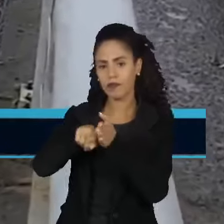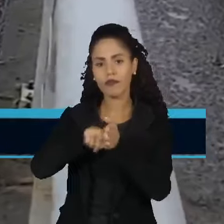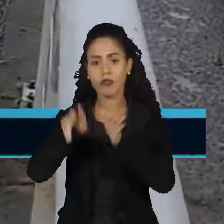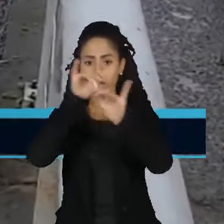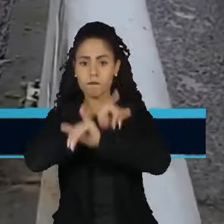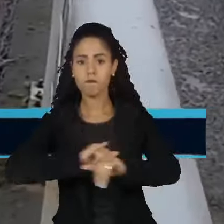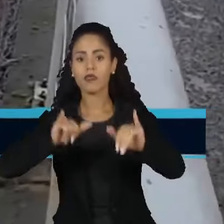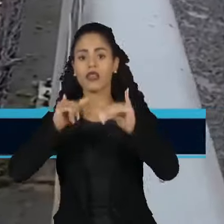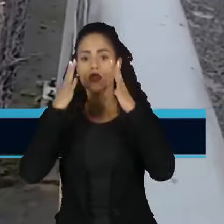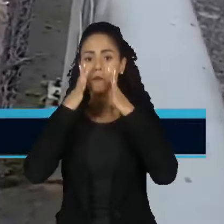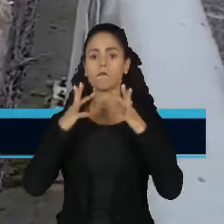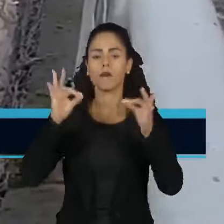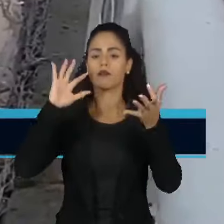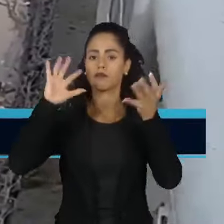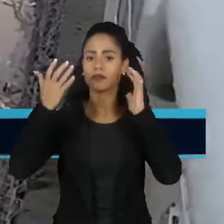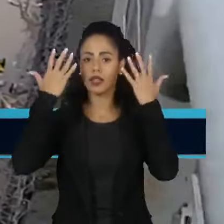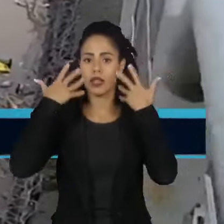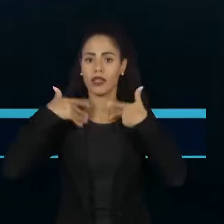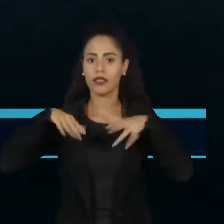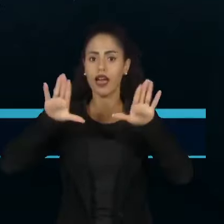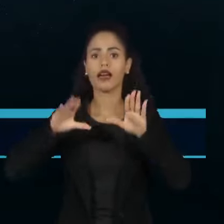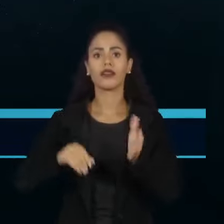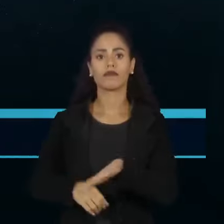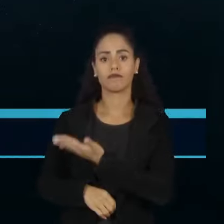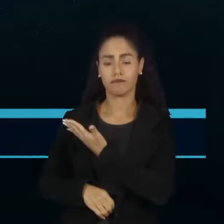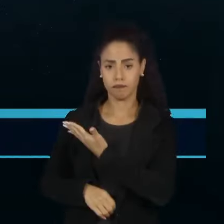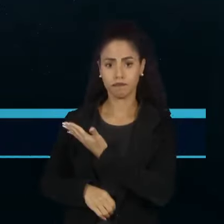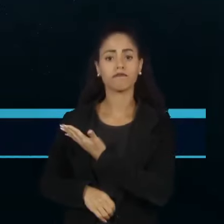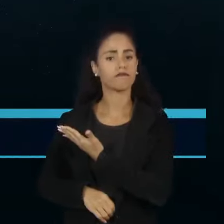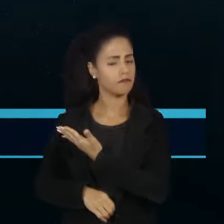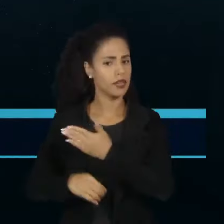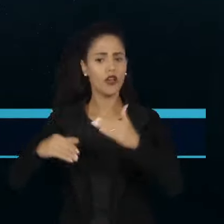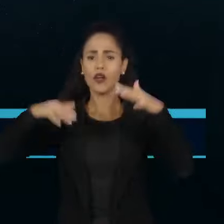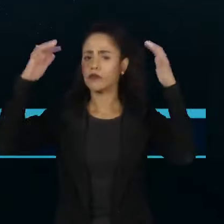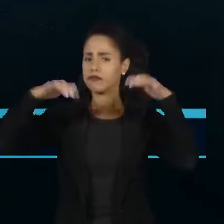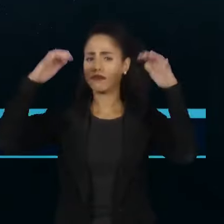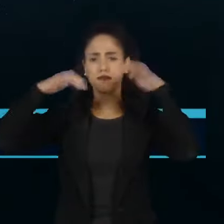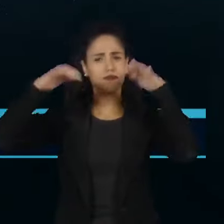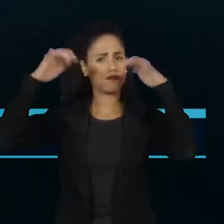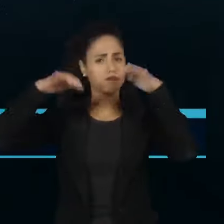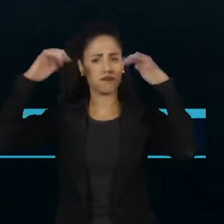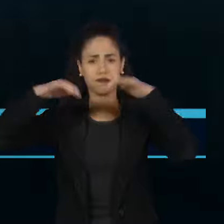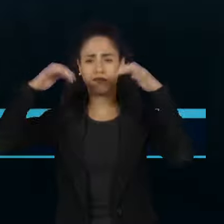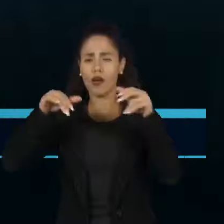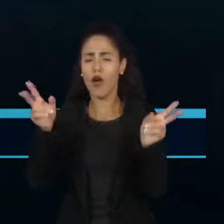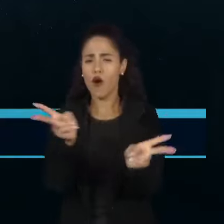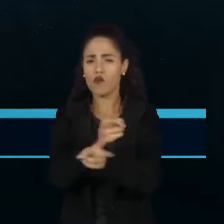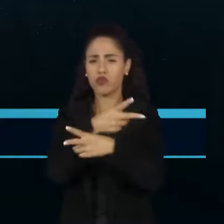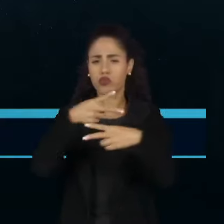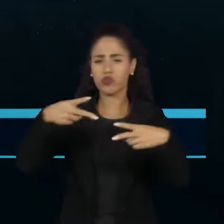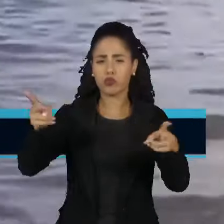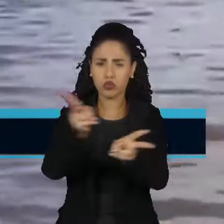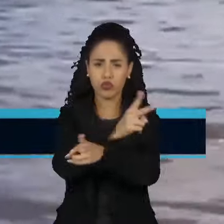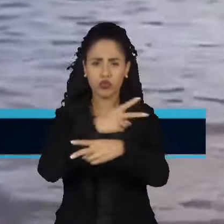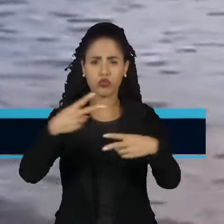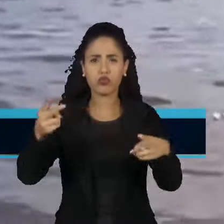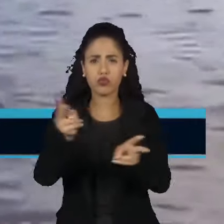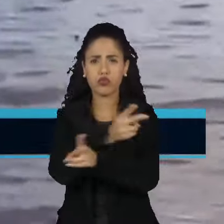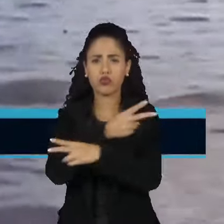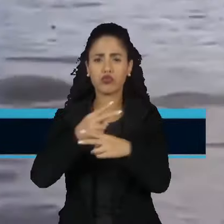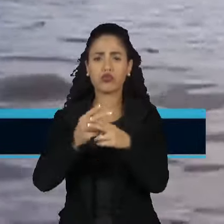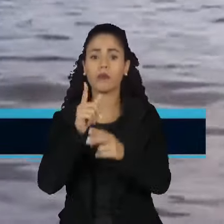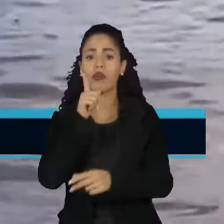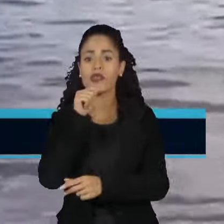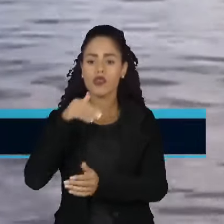Alertas de Desastres Naturais, o Semadem. Acumulados de chuva, rajadas de vento e a chegada contínua das águas do